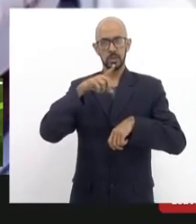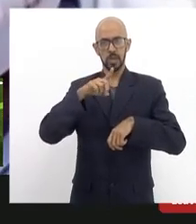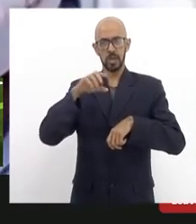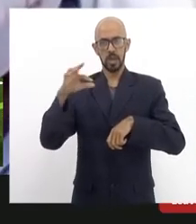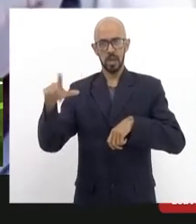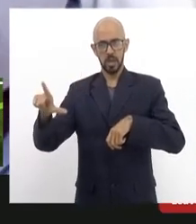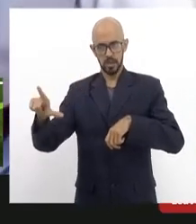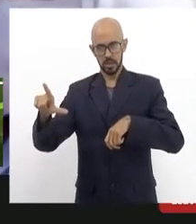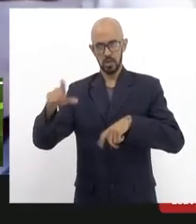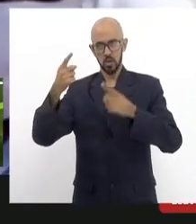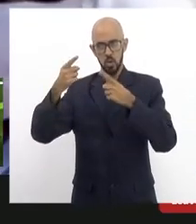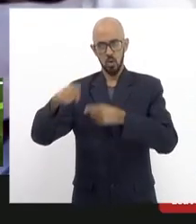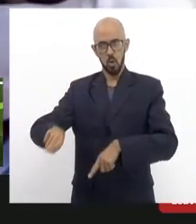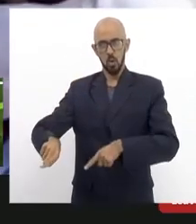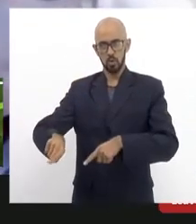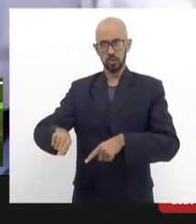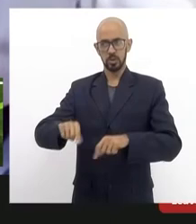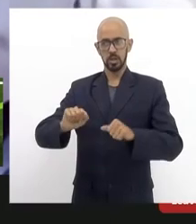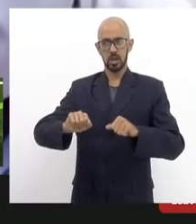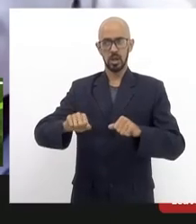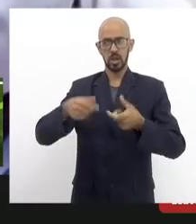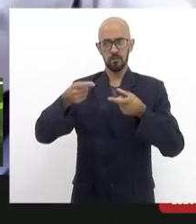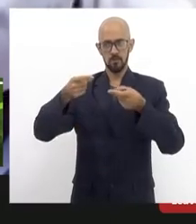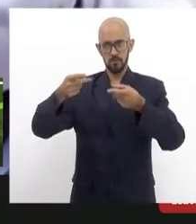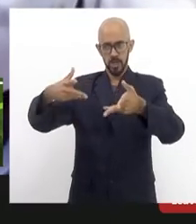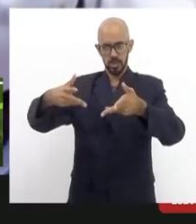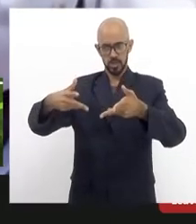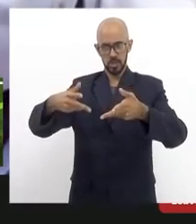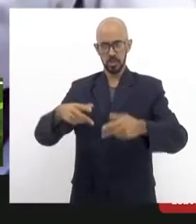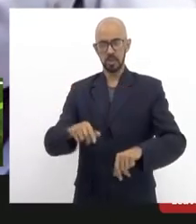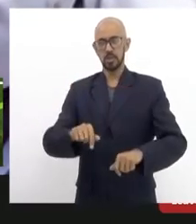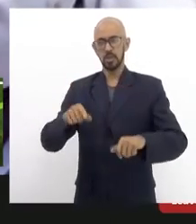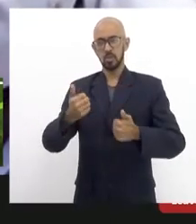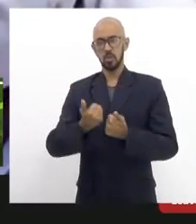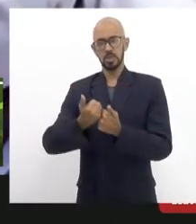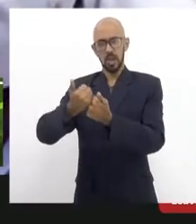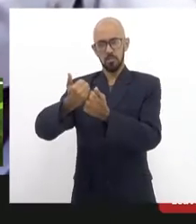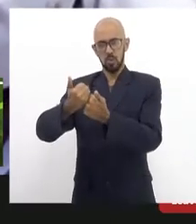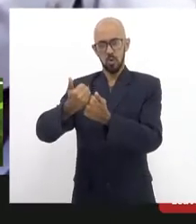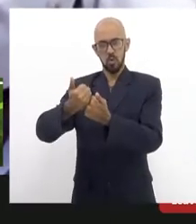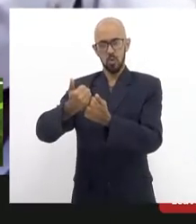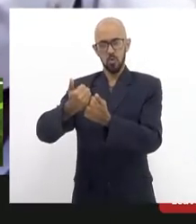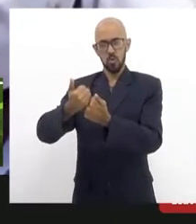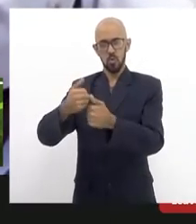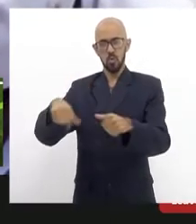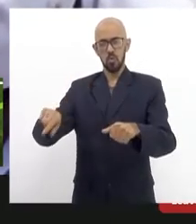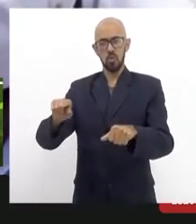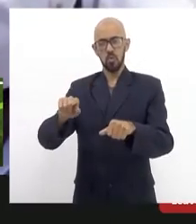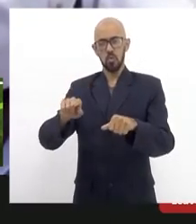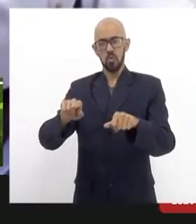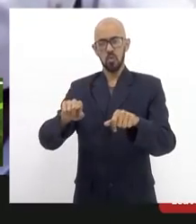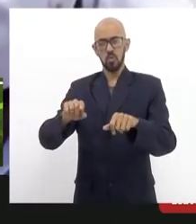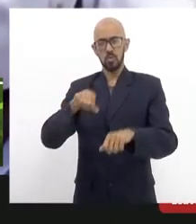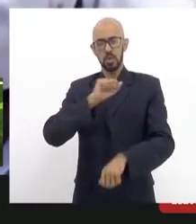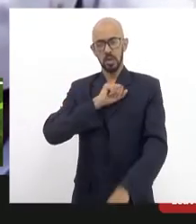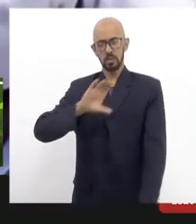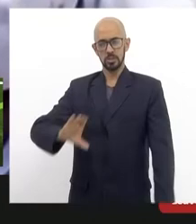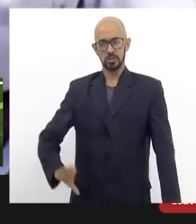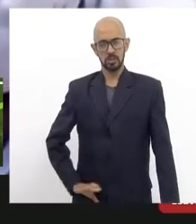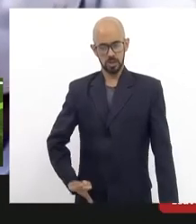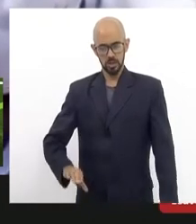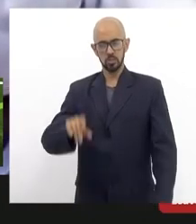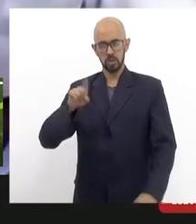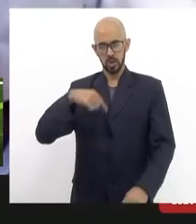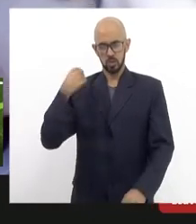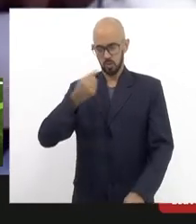contra a privatização e tendo aí o apoio não só do siciliano que é o